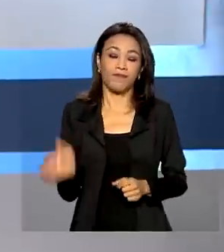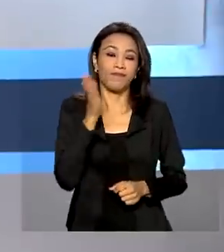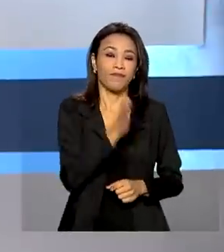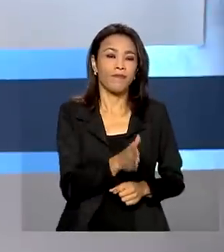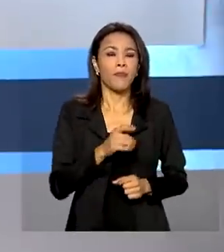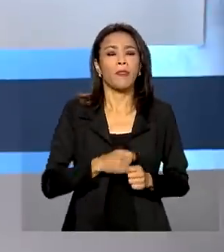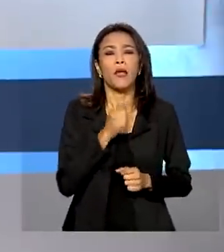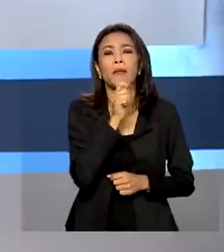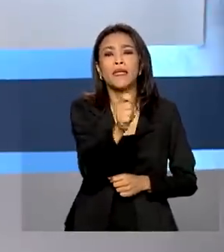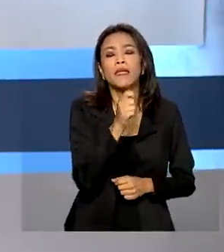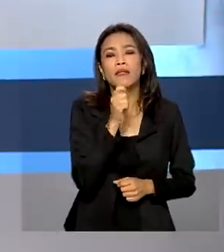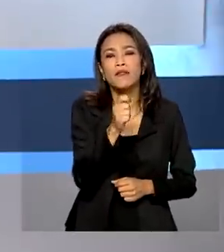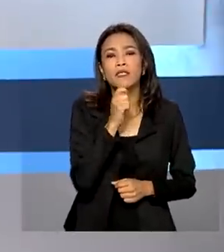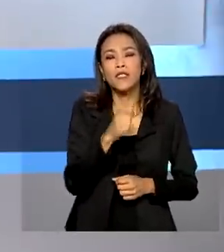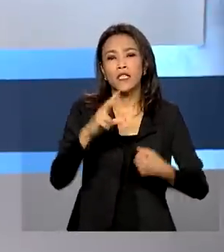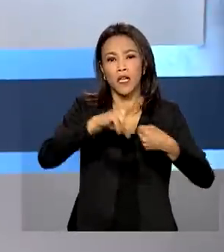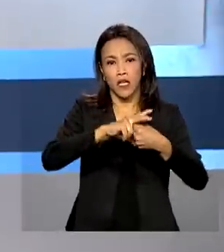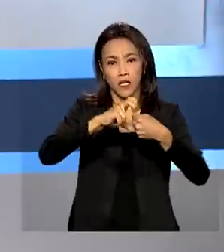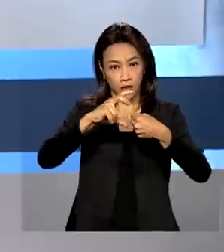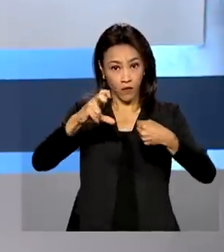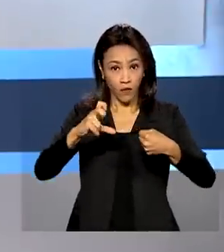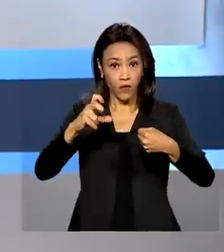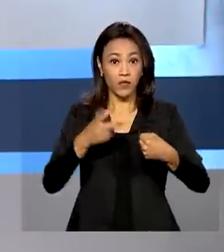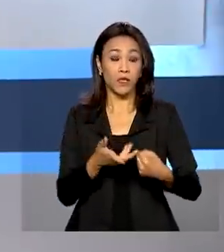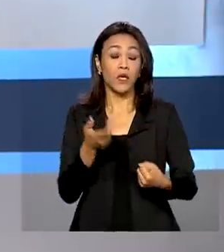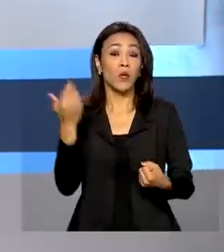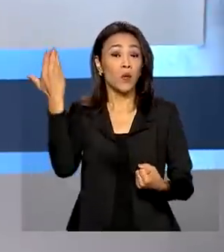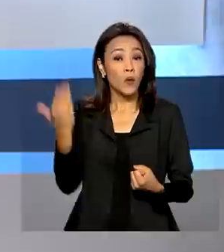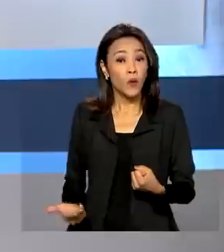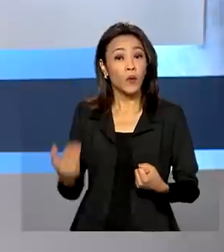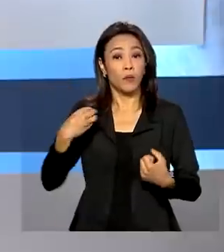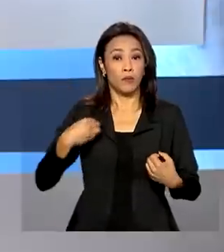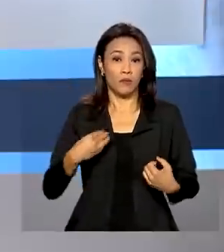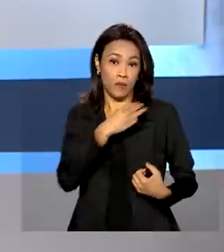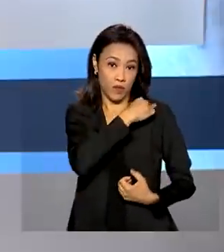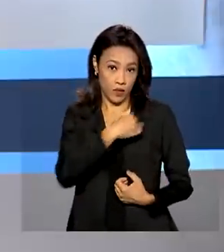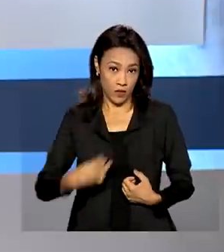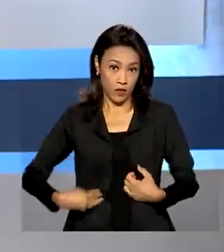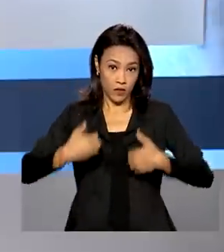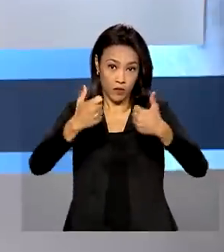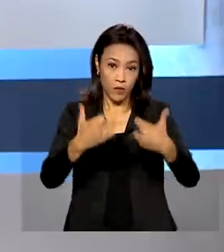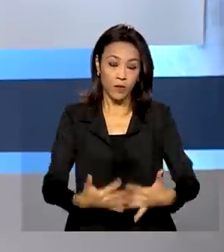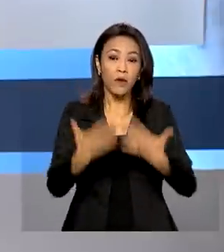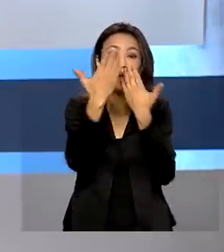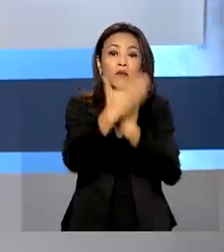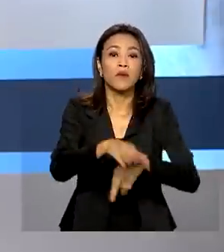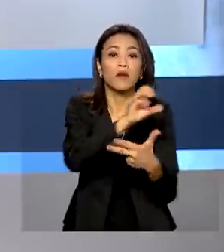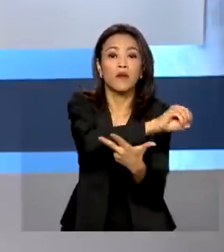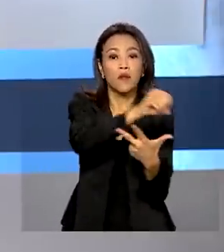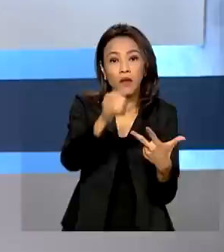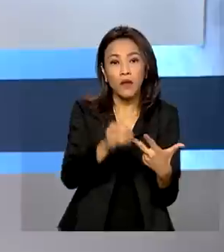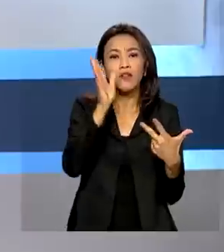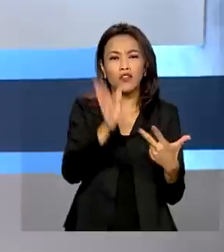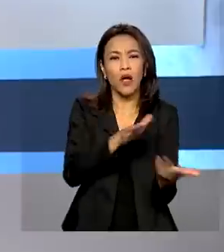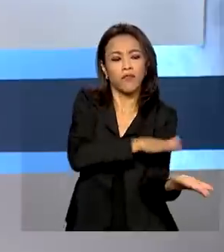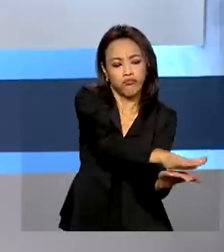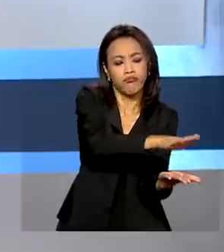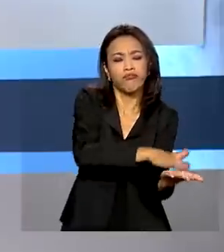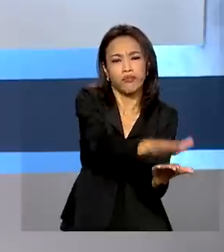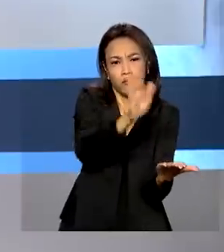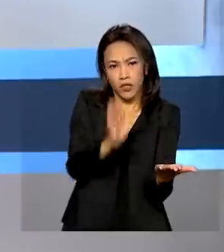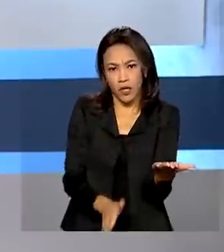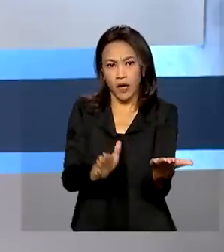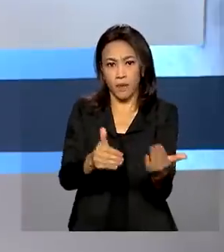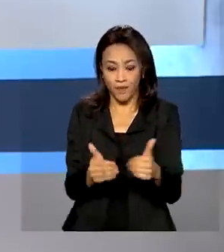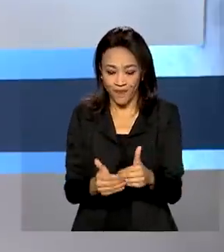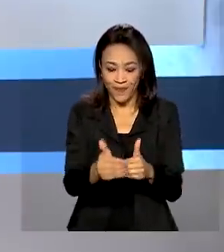programa de rádio A Voz do Brasil, o ministro da Educação falou que as provas do Exame Nacional do Ensino Médio já estão impressas. O